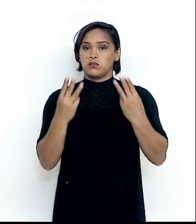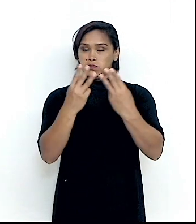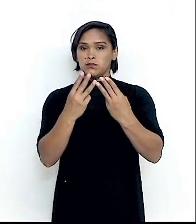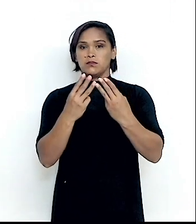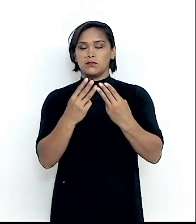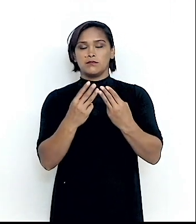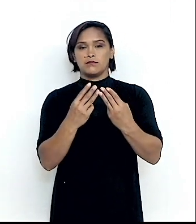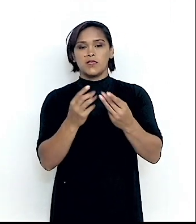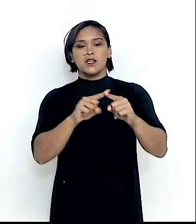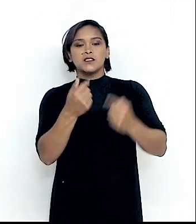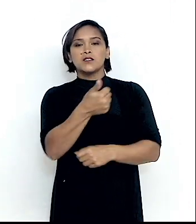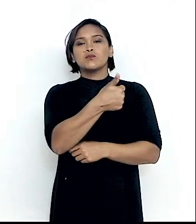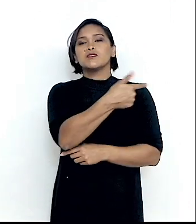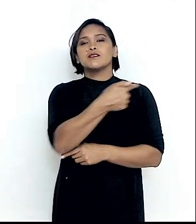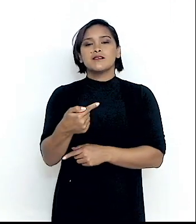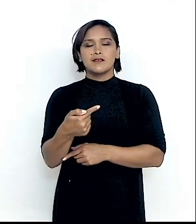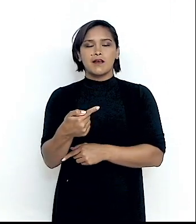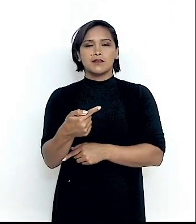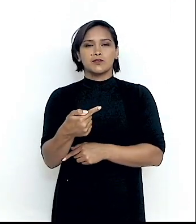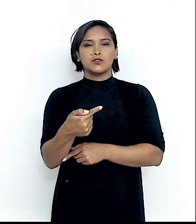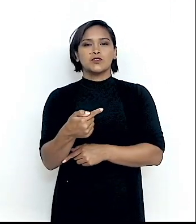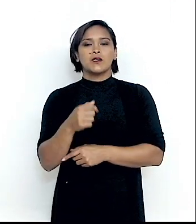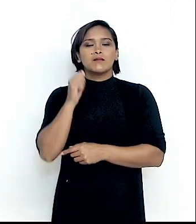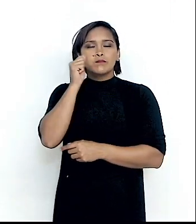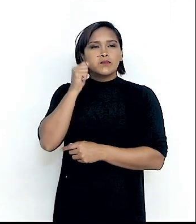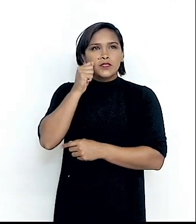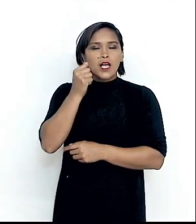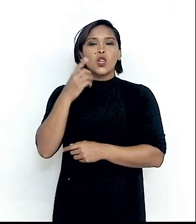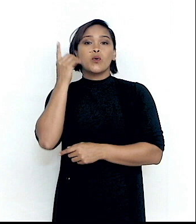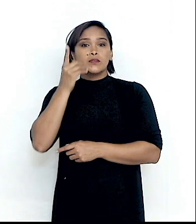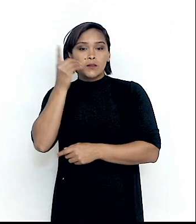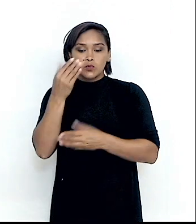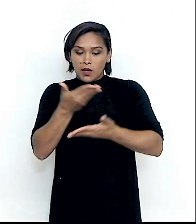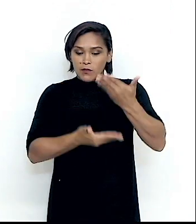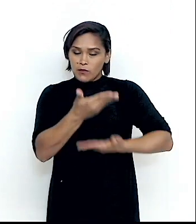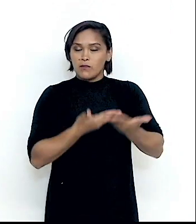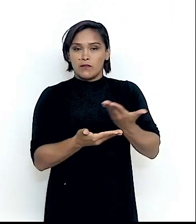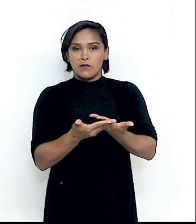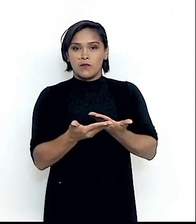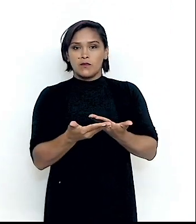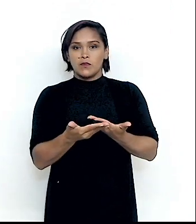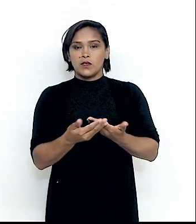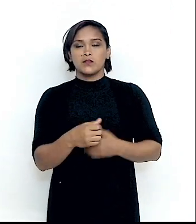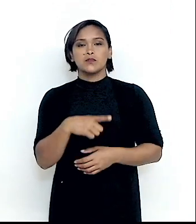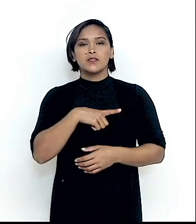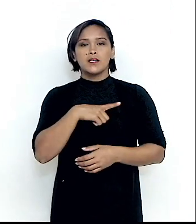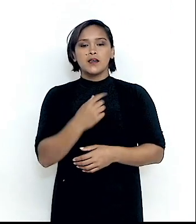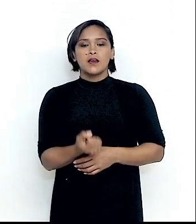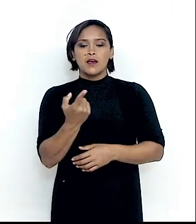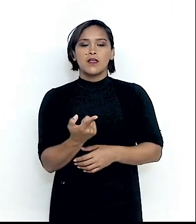17 membros, entre senadores e deputados, que têm essa